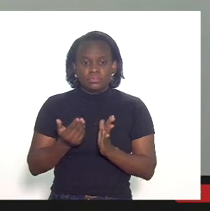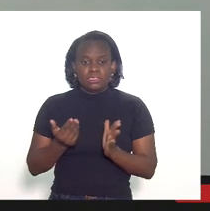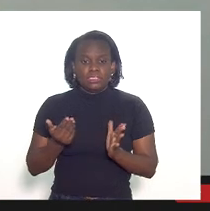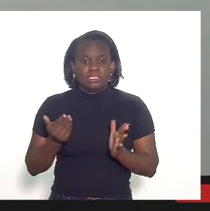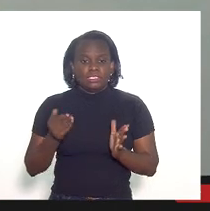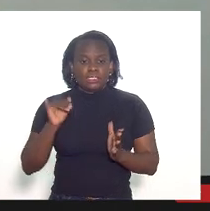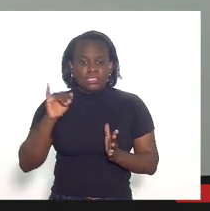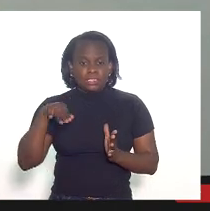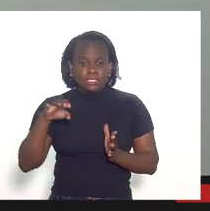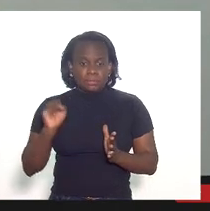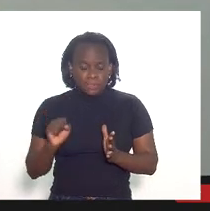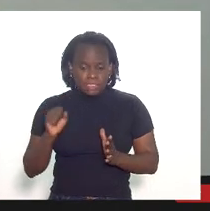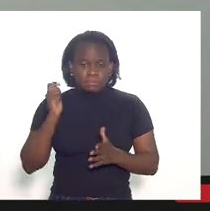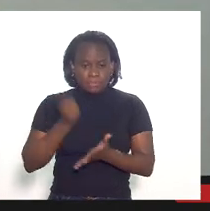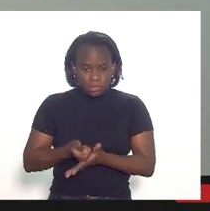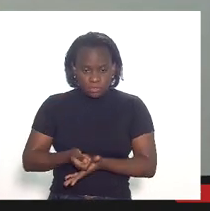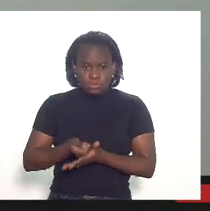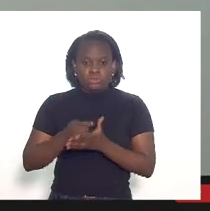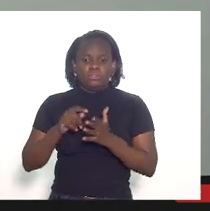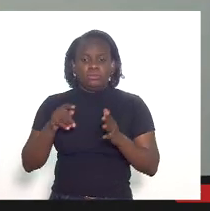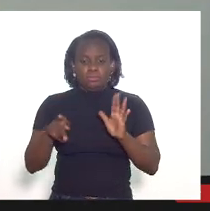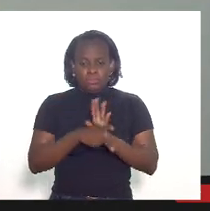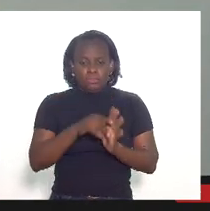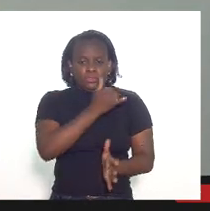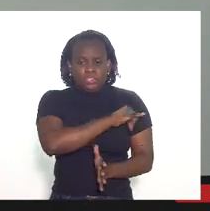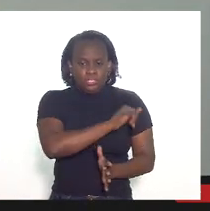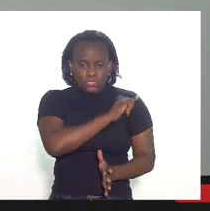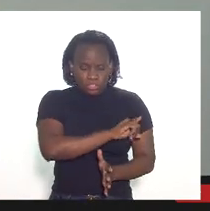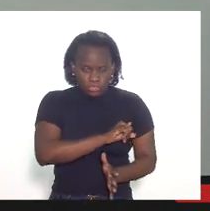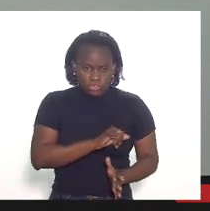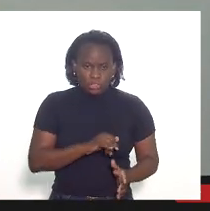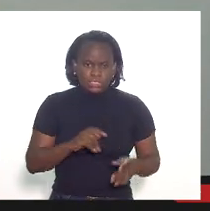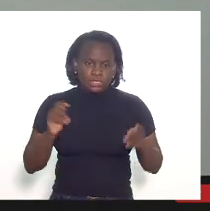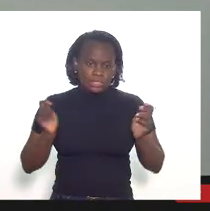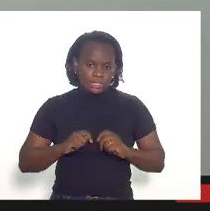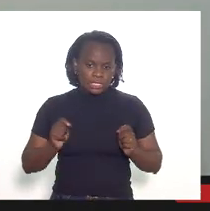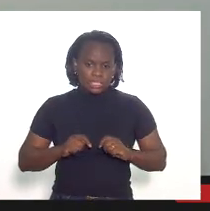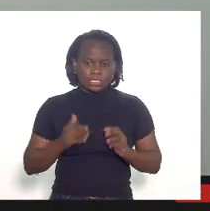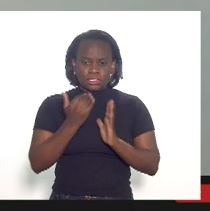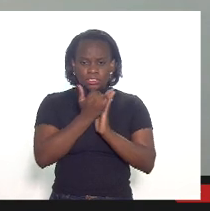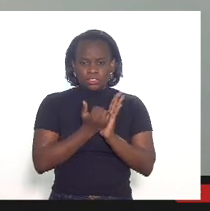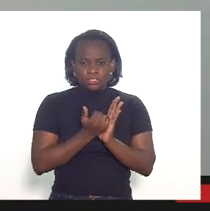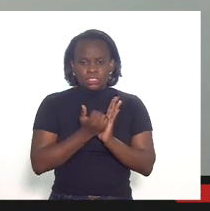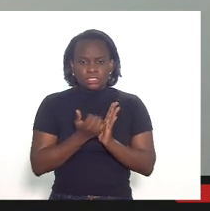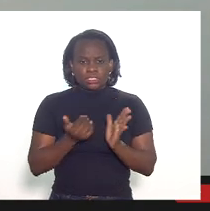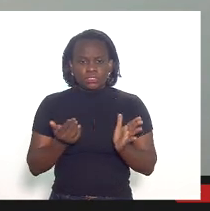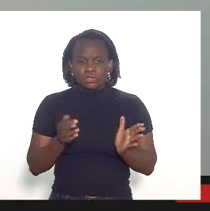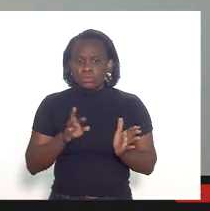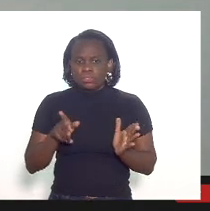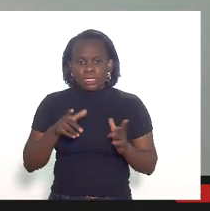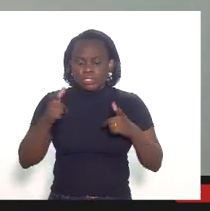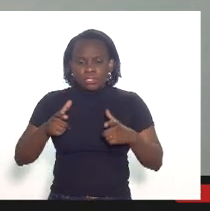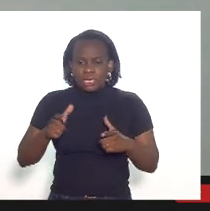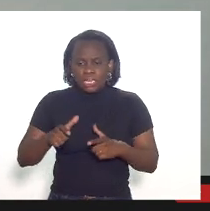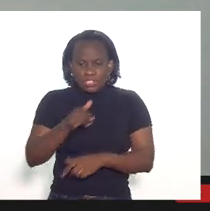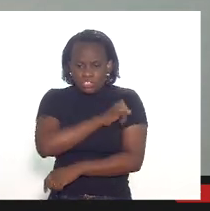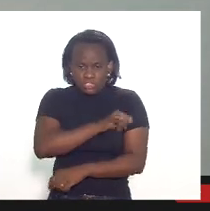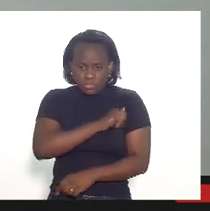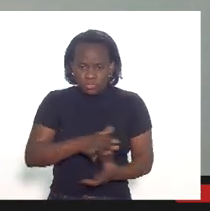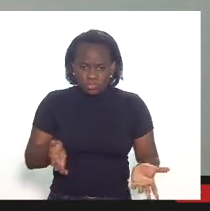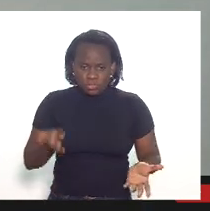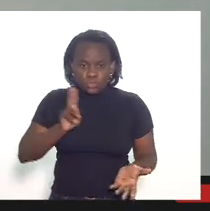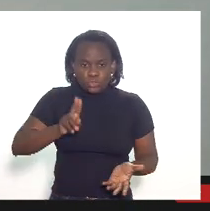que aquele ICMS pago na denúncia espontânea para o Rio de Janeiro pudesse ser deduzido não seria para um campo no Rio de Janeiro seria para um campo